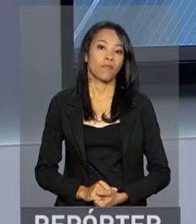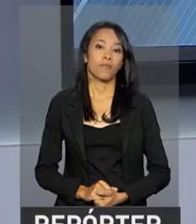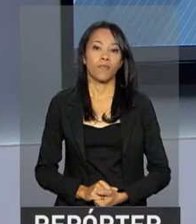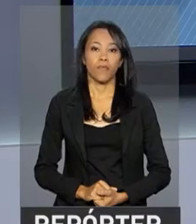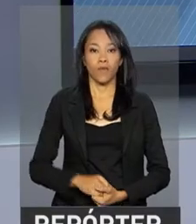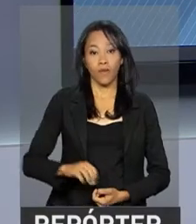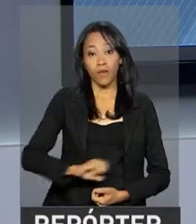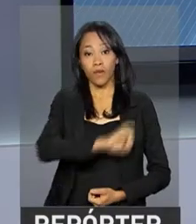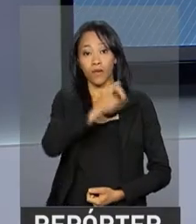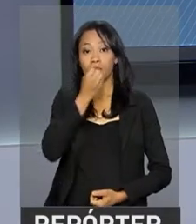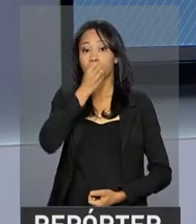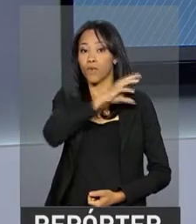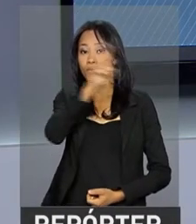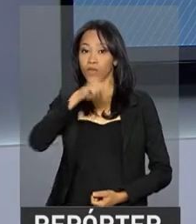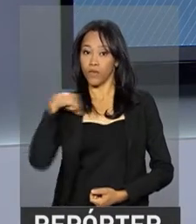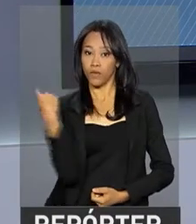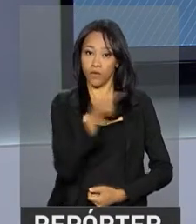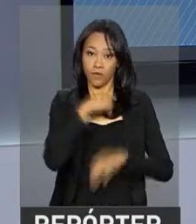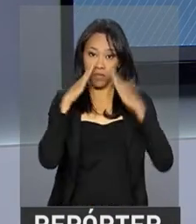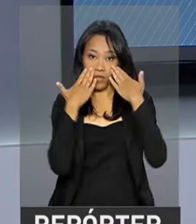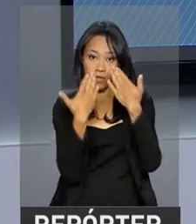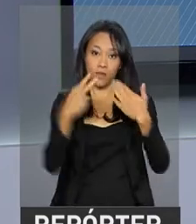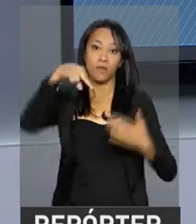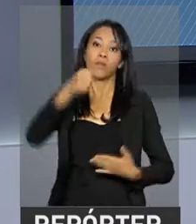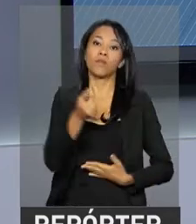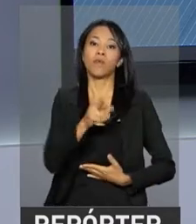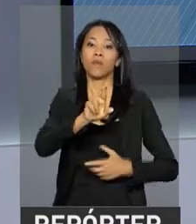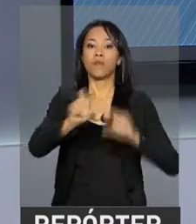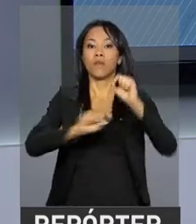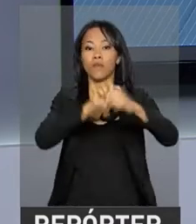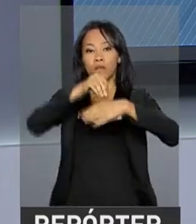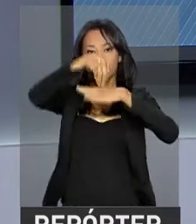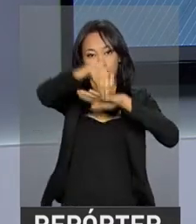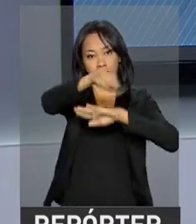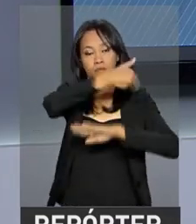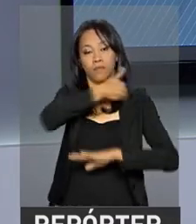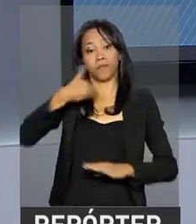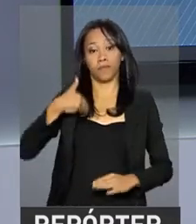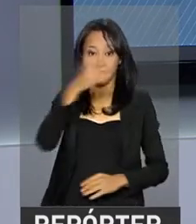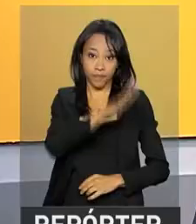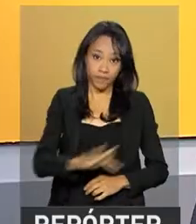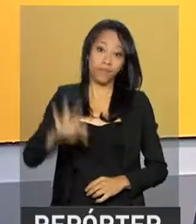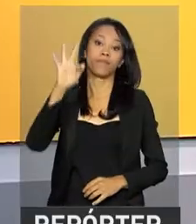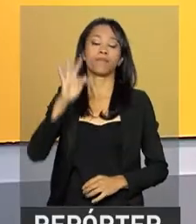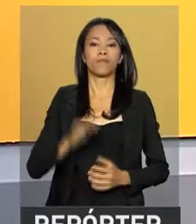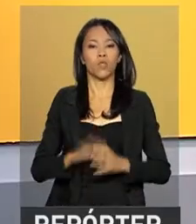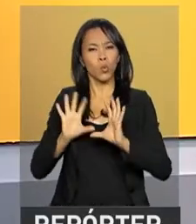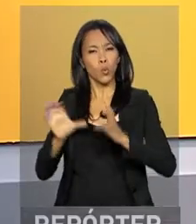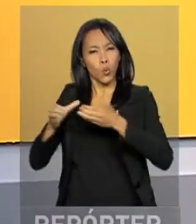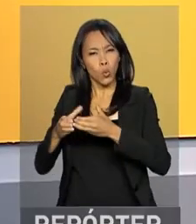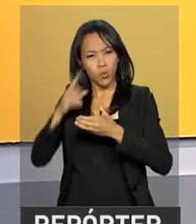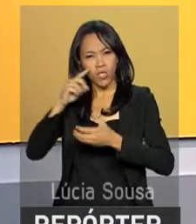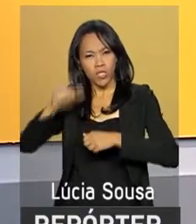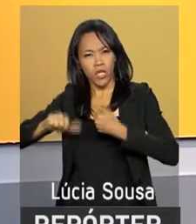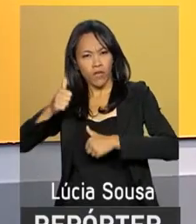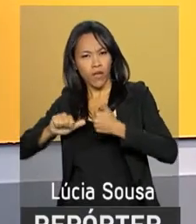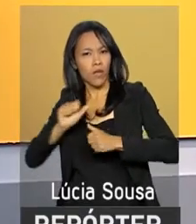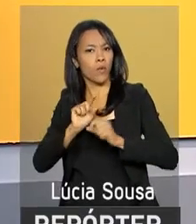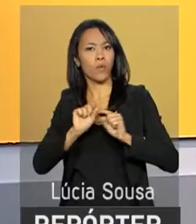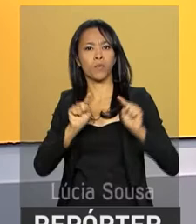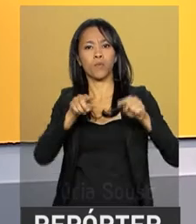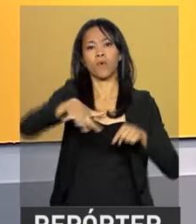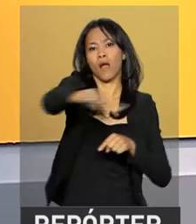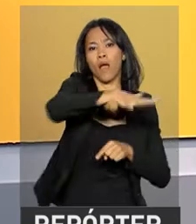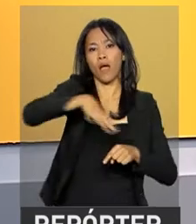Olá, bom dia. Estamos de volta com o repórter NBR e as notícias do governo federal. Os analistas do mercado financeiro